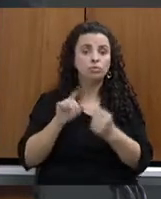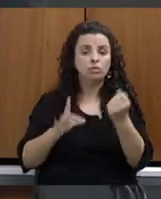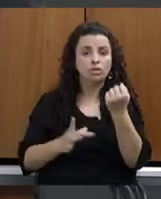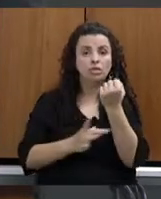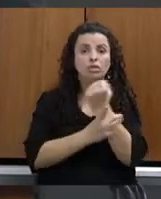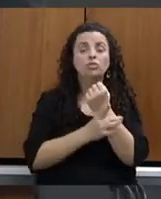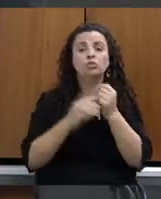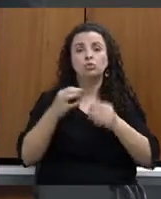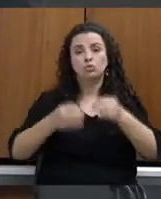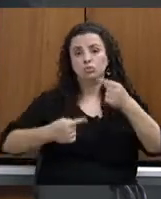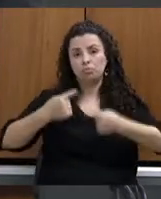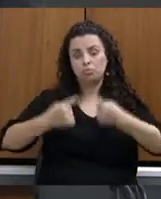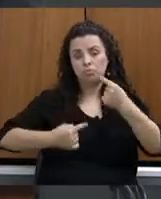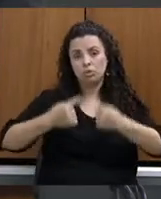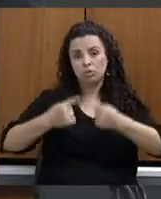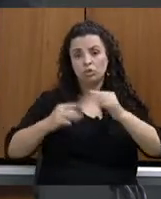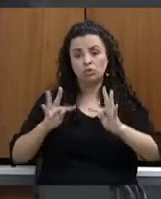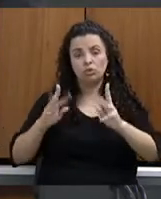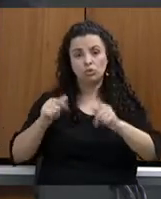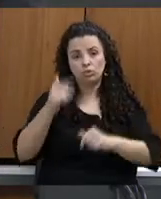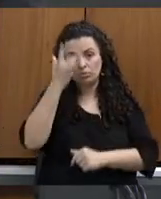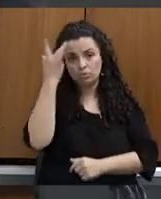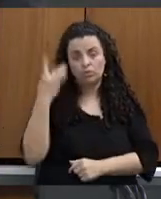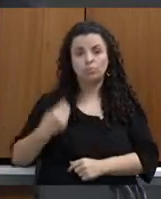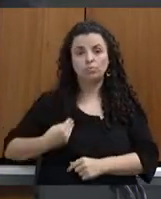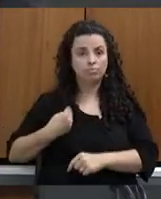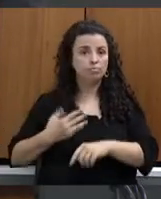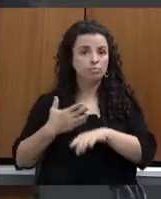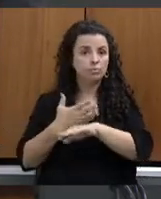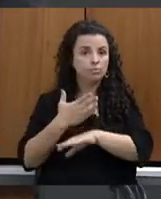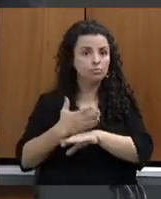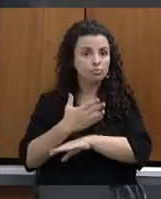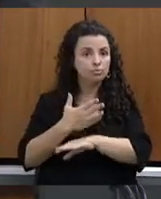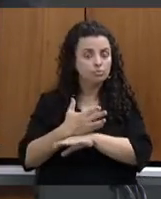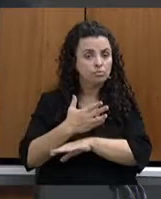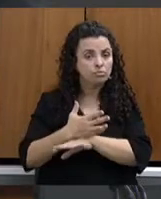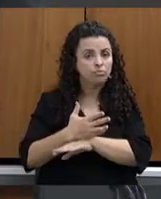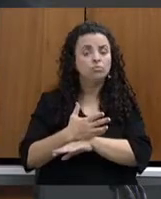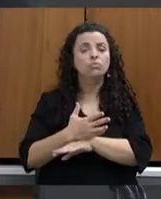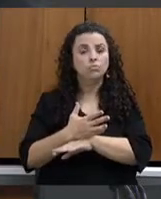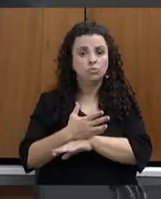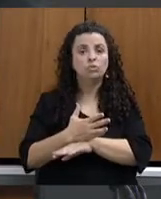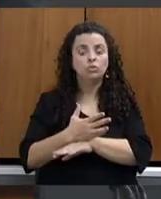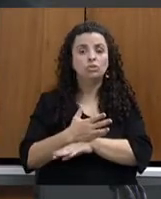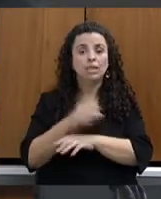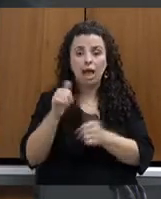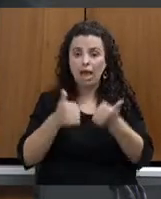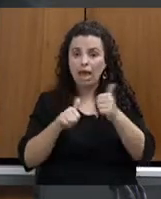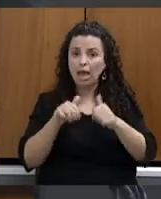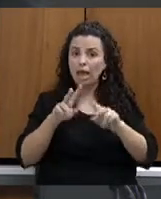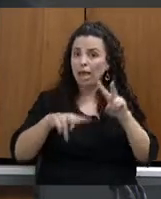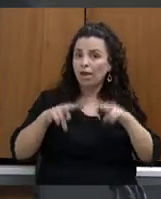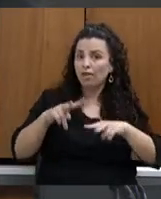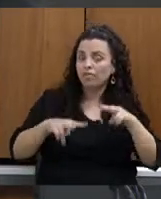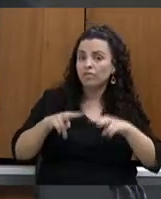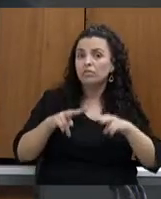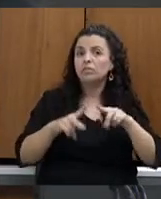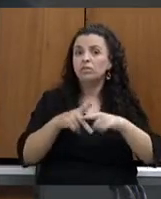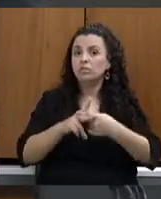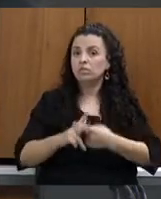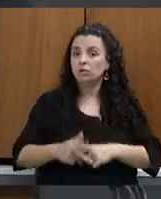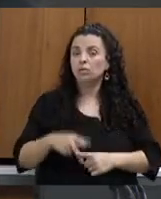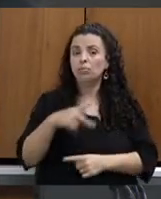demandadas pelos participantes do processo de discussão participativa da revisão do PPAG 2020